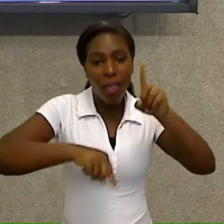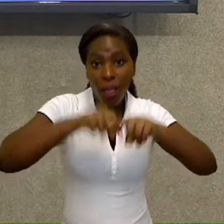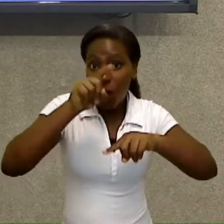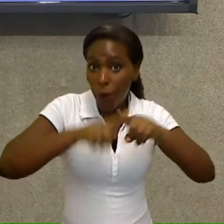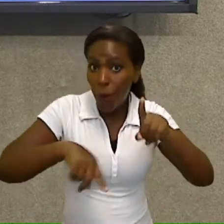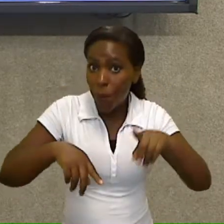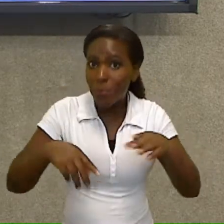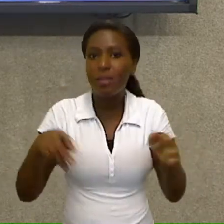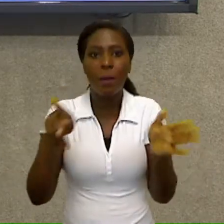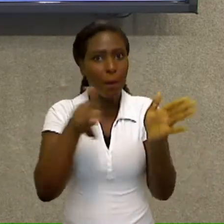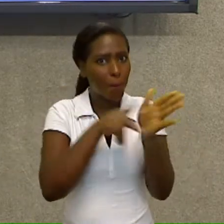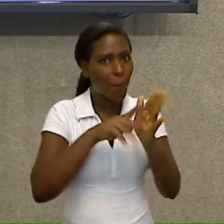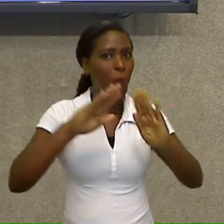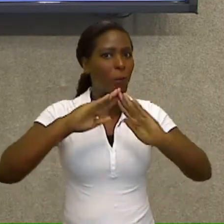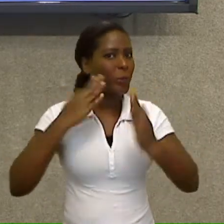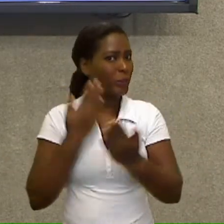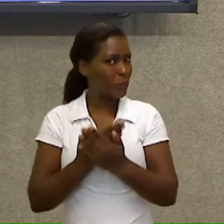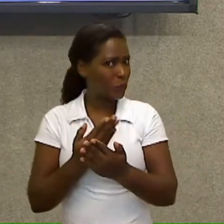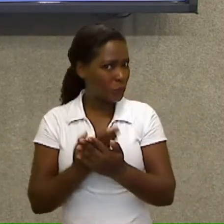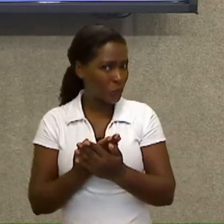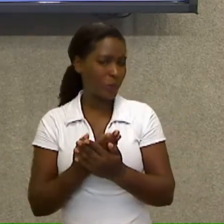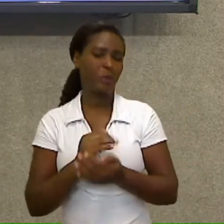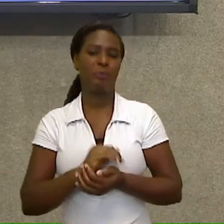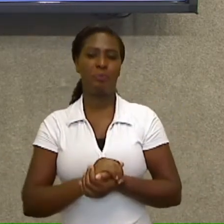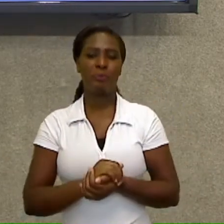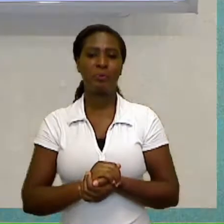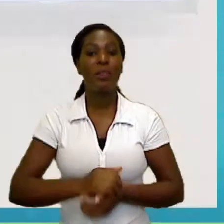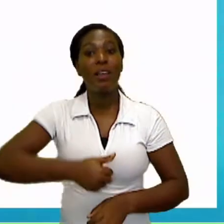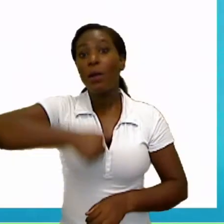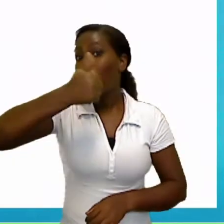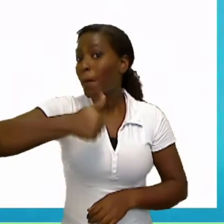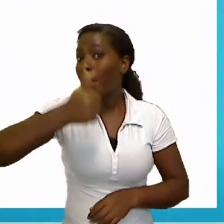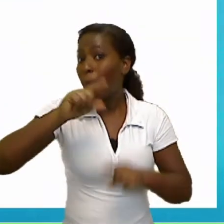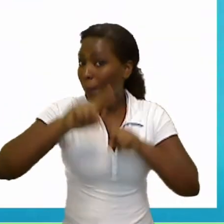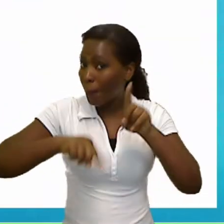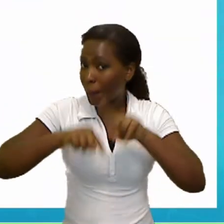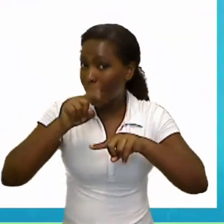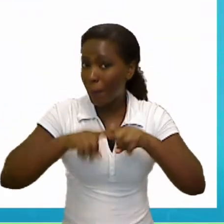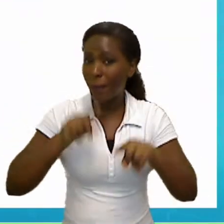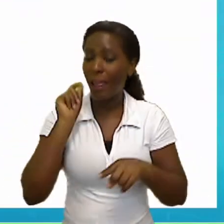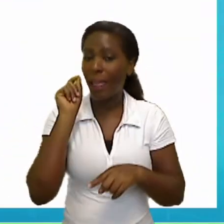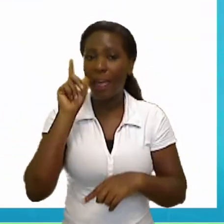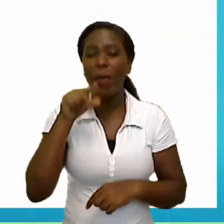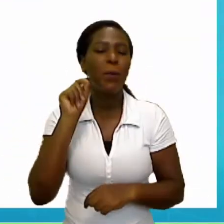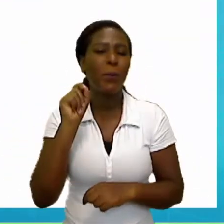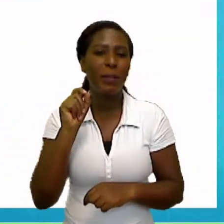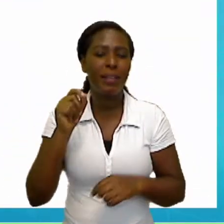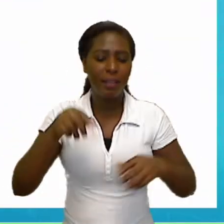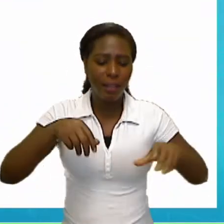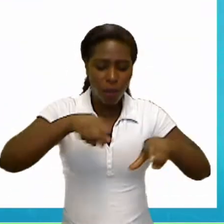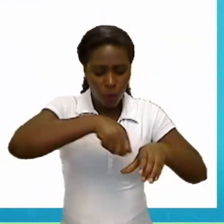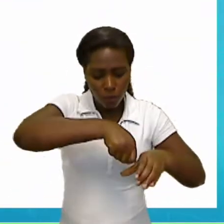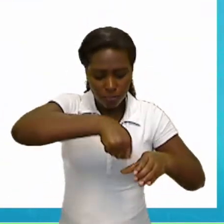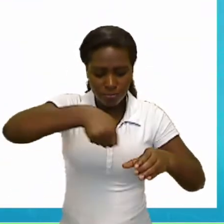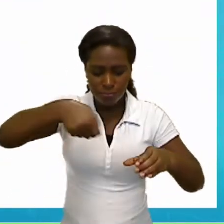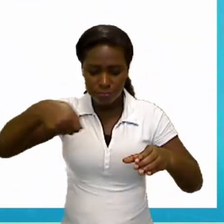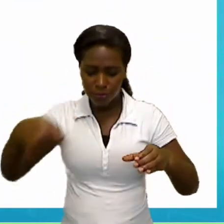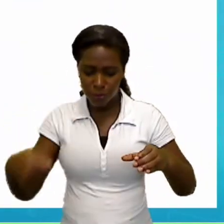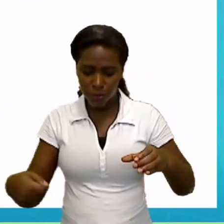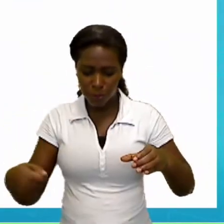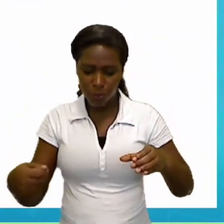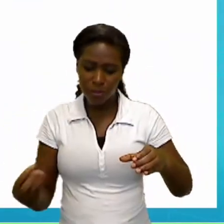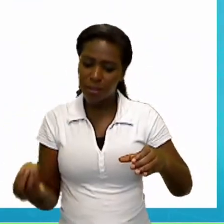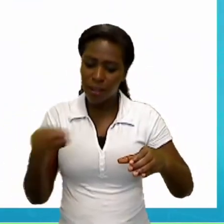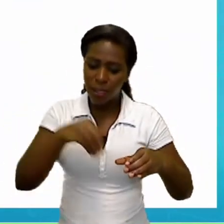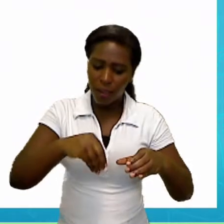English. Let's go! O primeiro objeto que nós temos é um estojo, uma bolsinha de lápis. In English, pencil